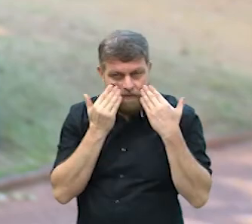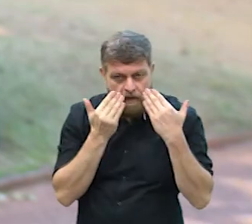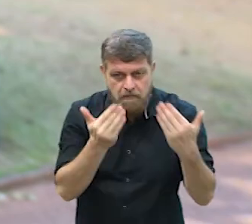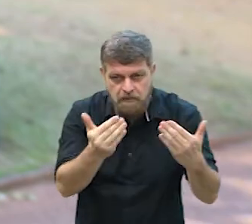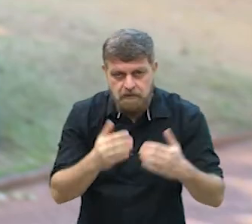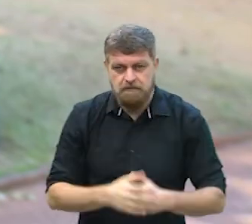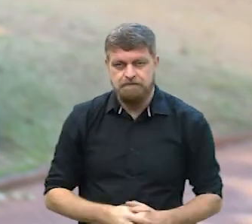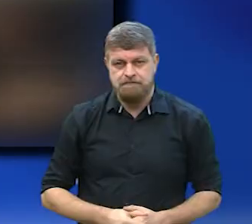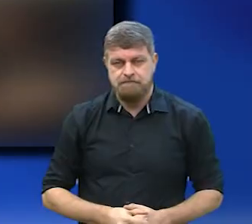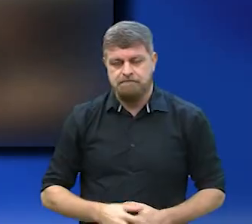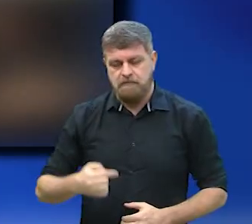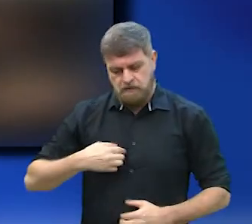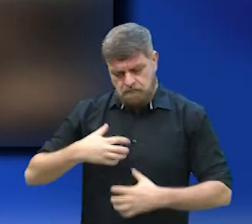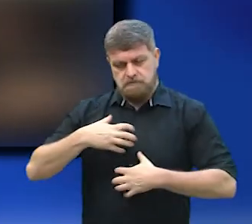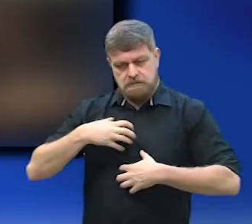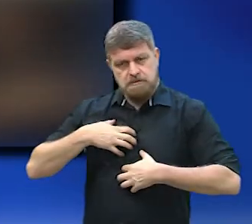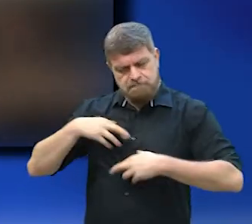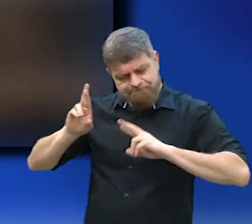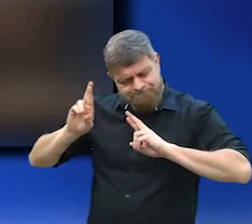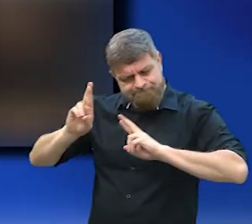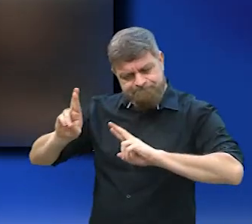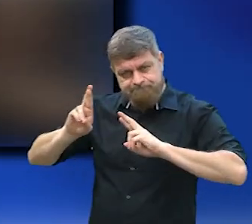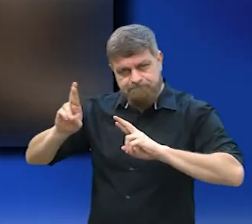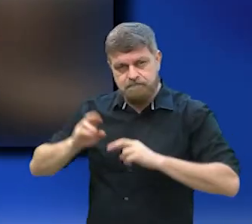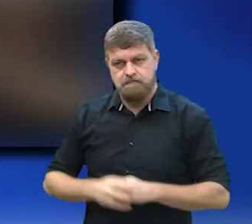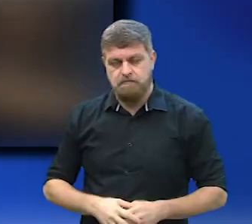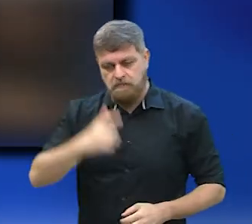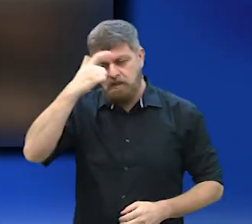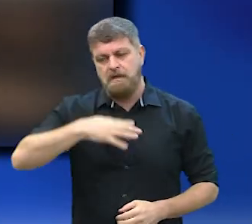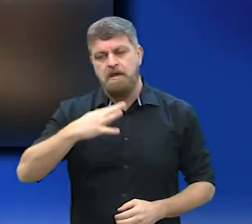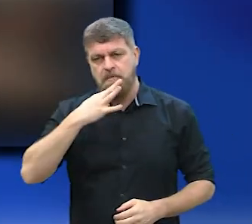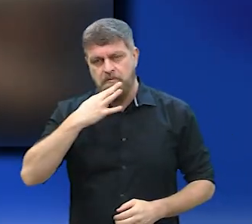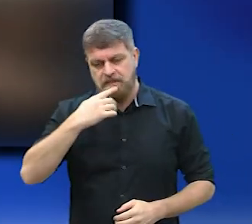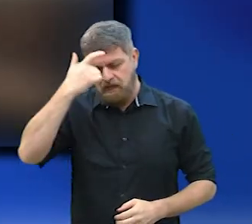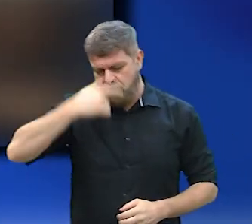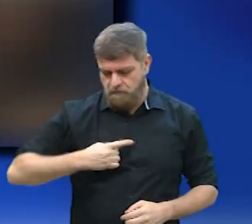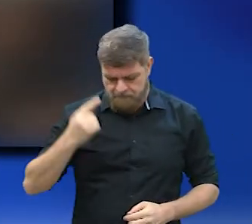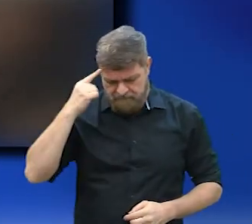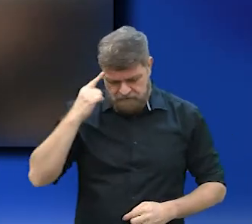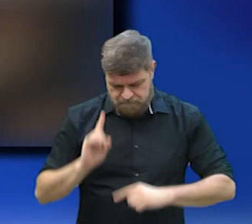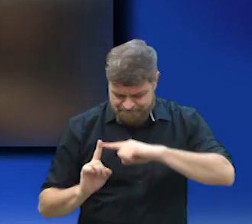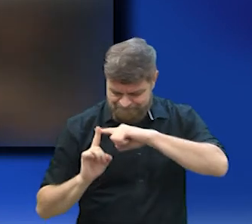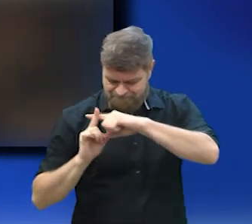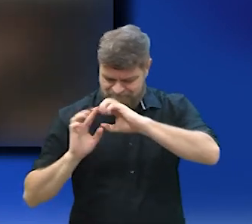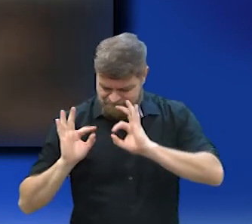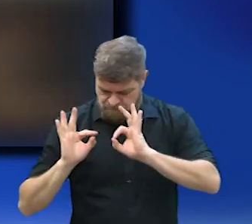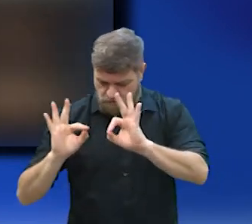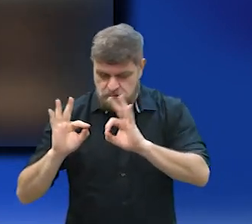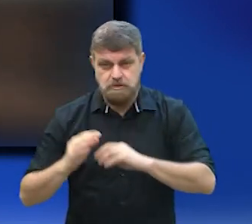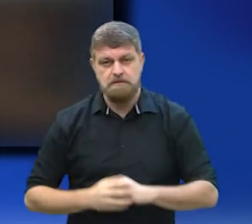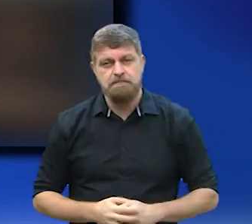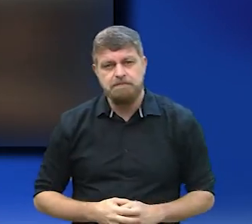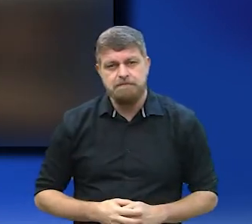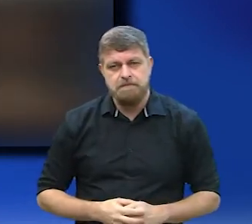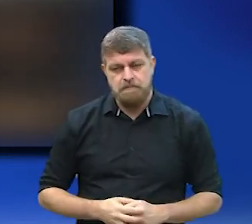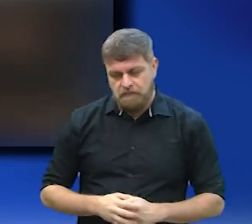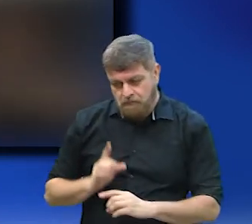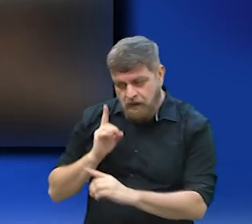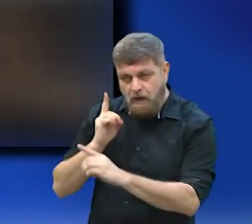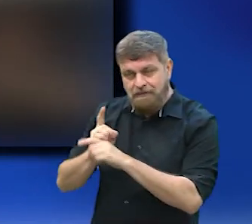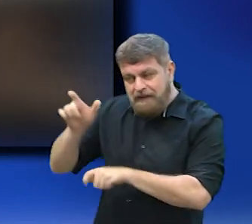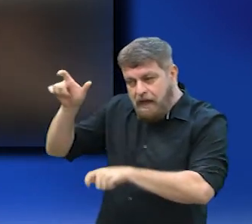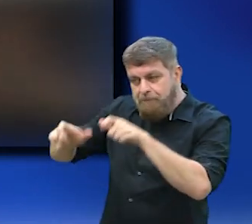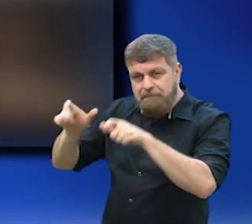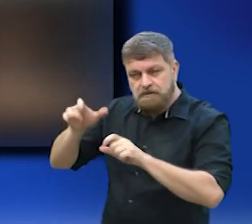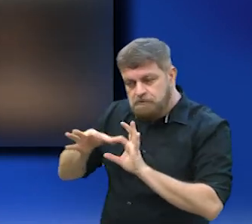do Paço Municipal. Saí esperançoso de lá. Quem me conhece sabe que sou muito otimista, mas eu saí esperançoso